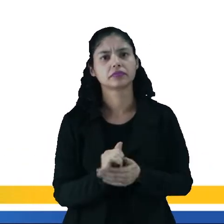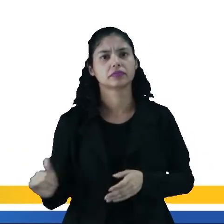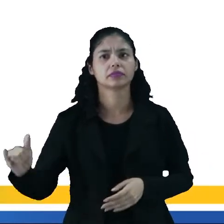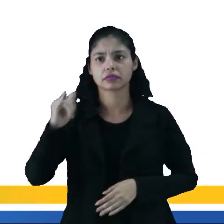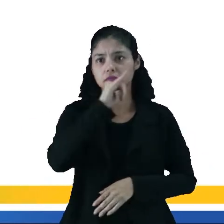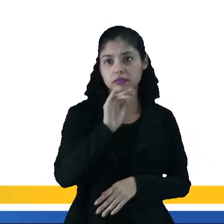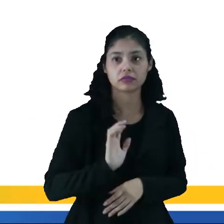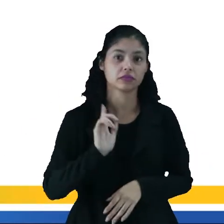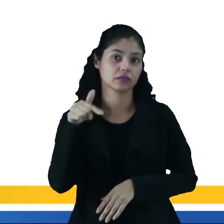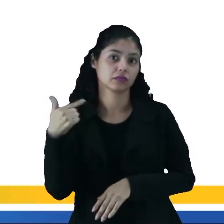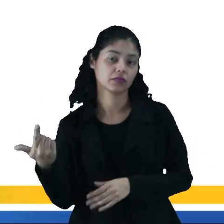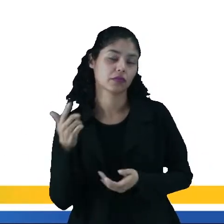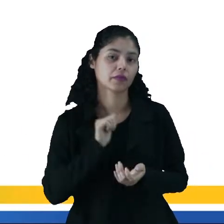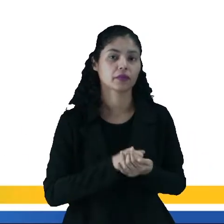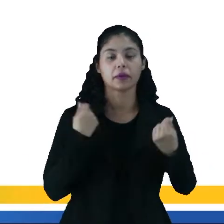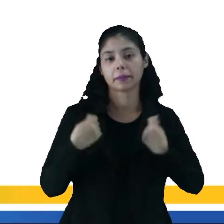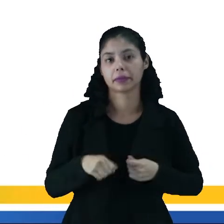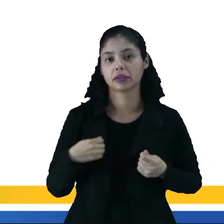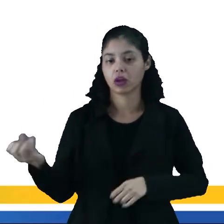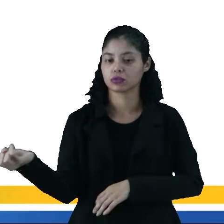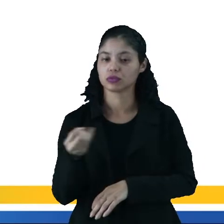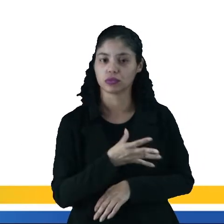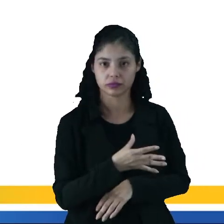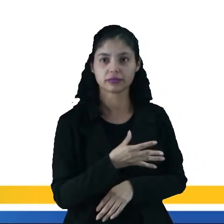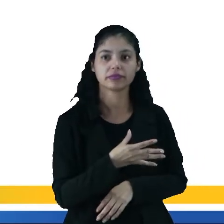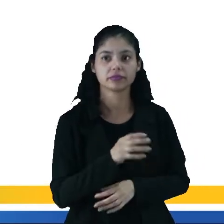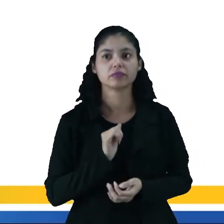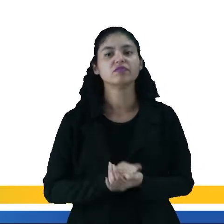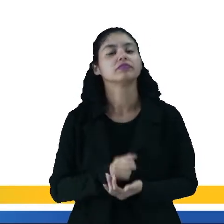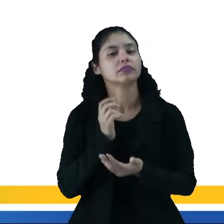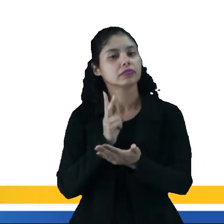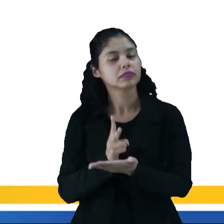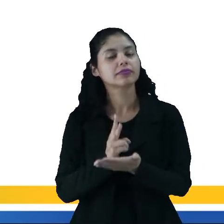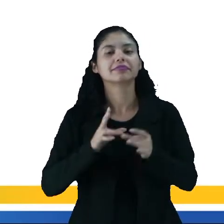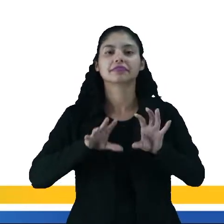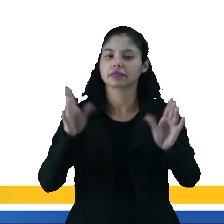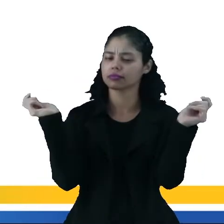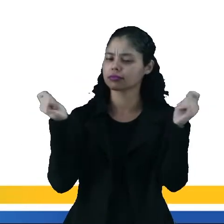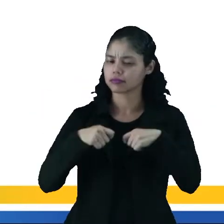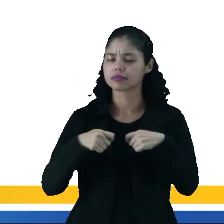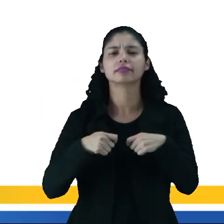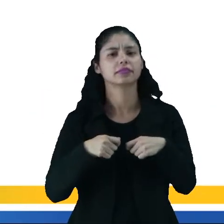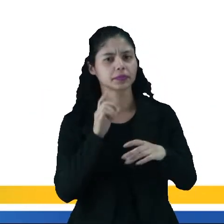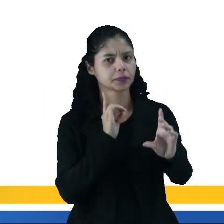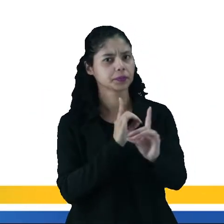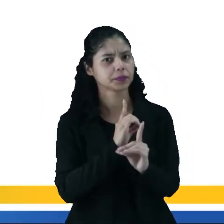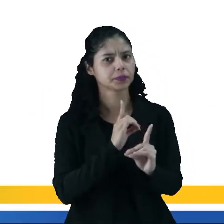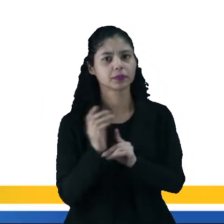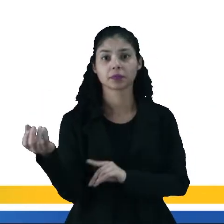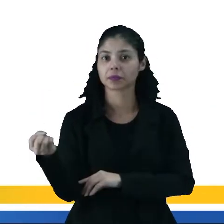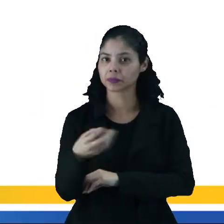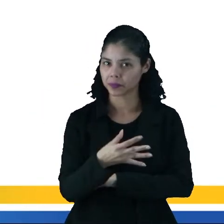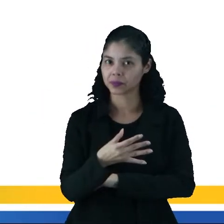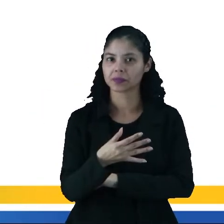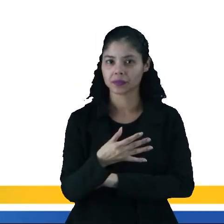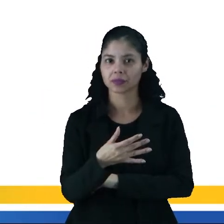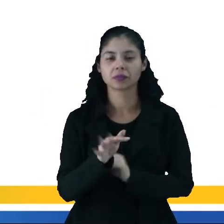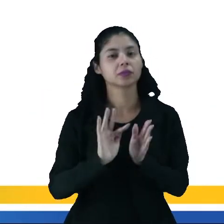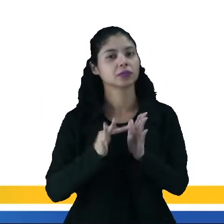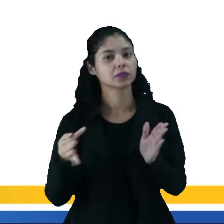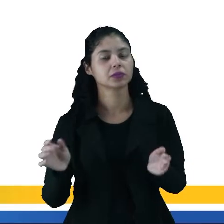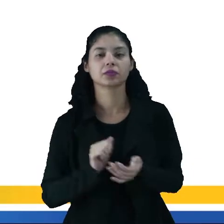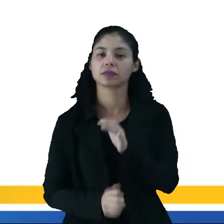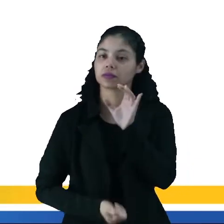espaciais, enfim, tem-se que buscar novas fontes. Tornando assim possível a descoberta de novas formas para